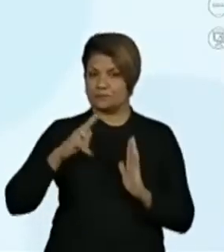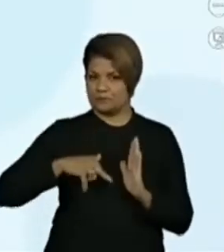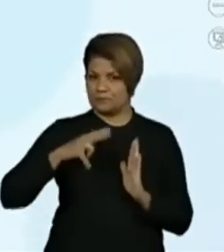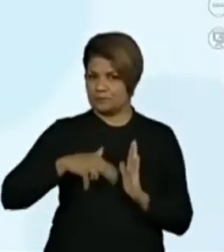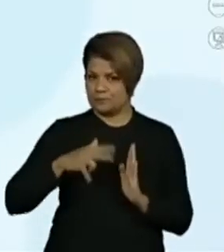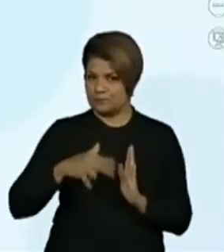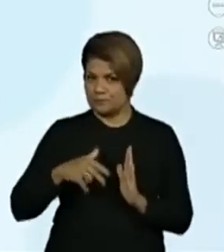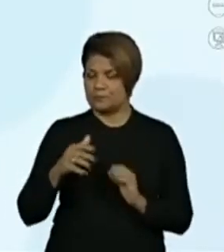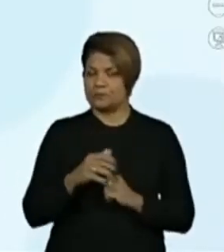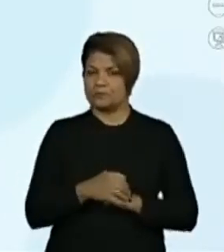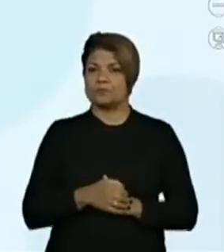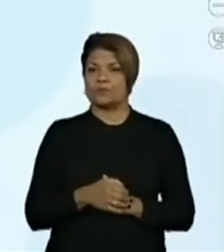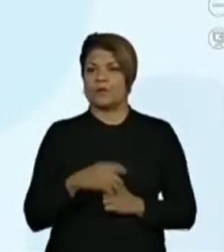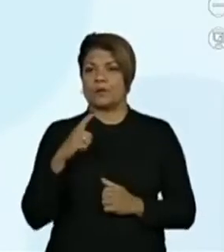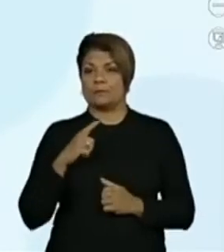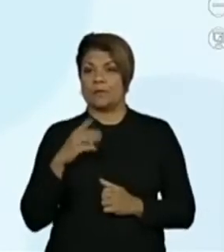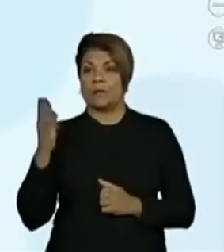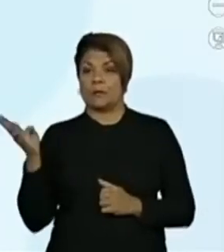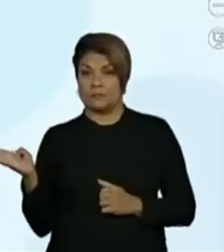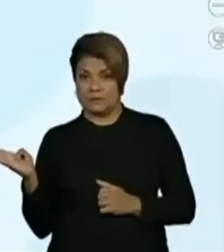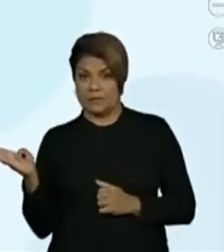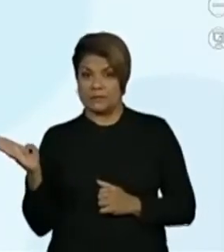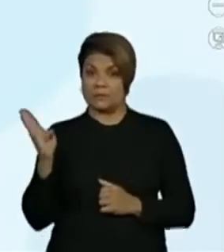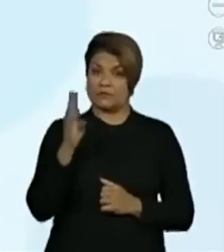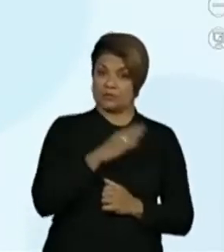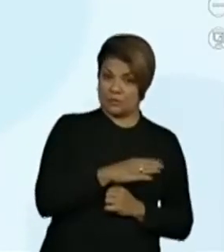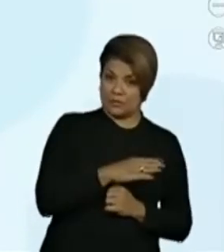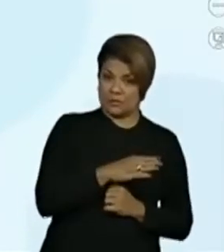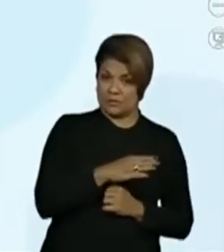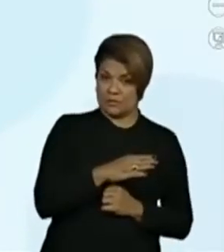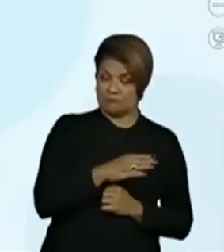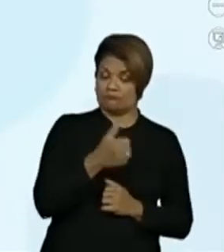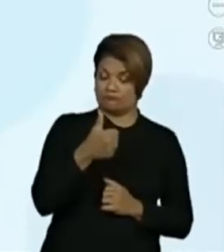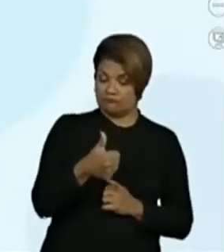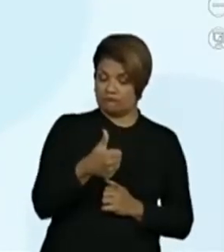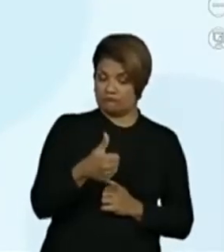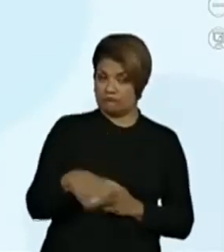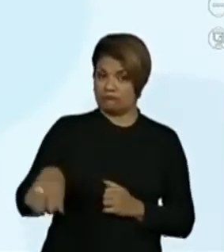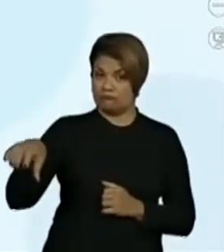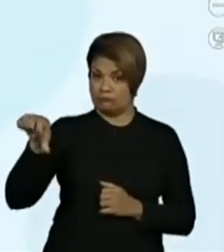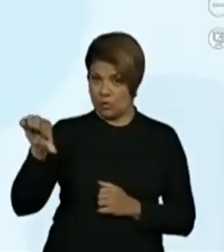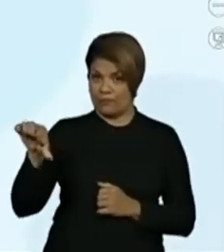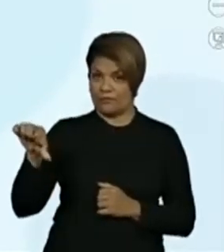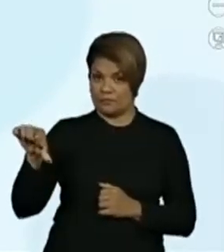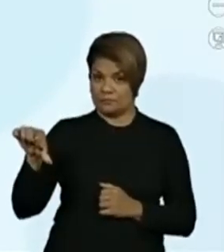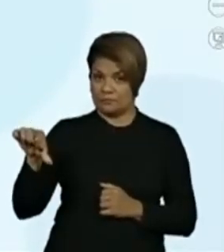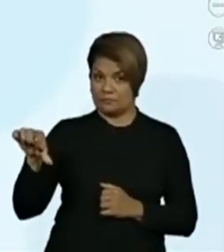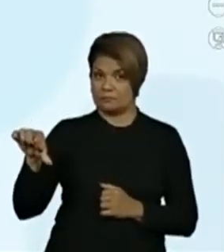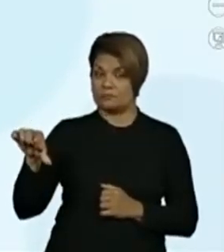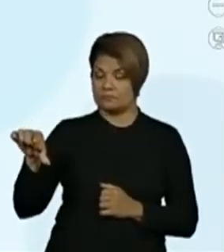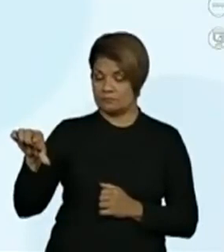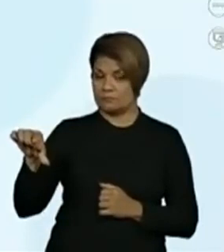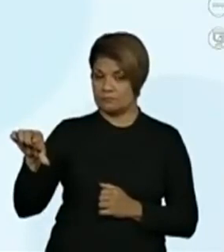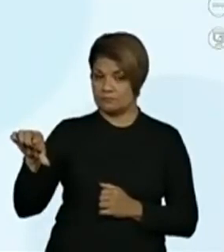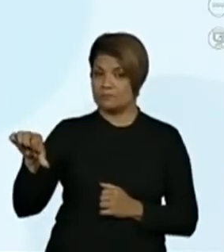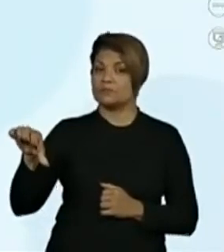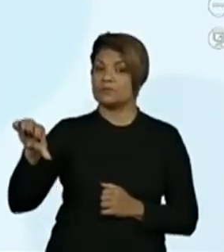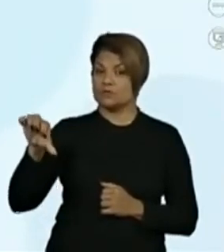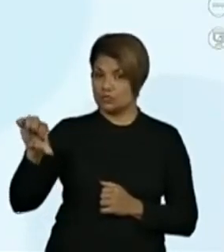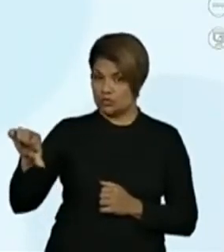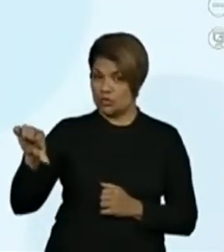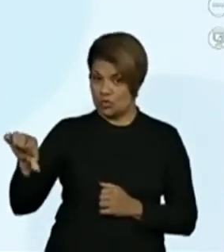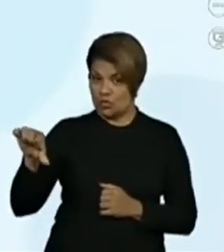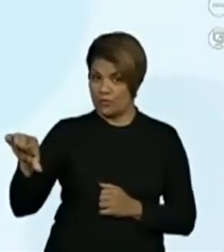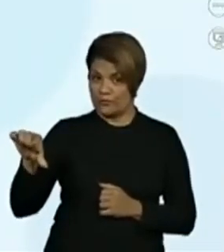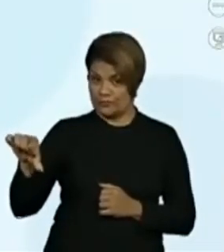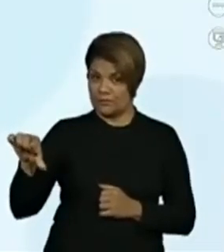da esquerda para a direita, não é? A partir do 9. Correto? Então, esse 9